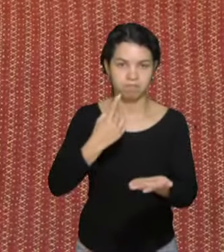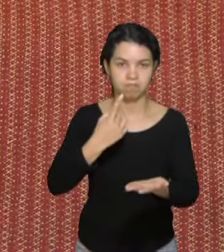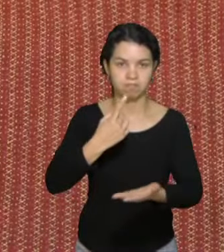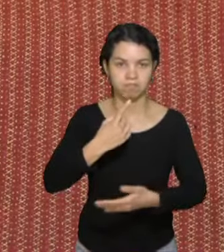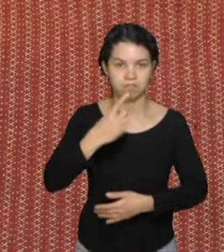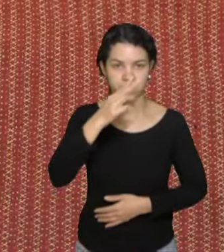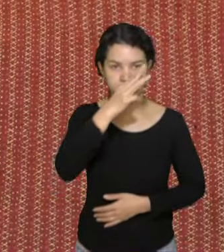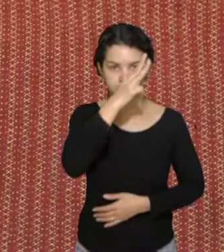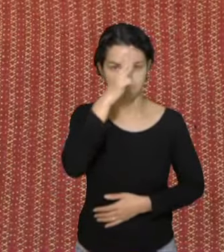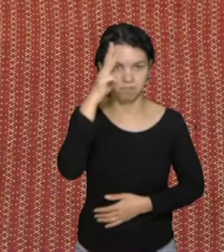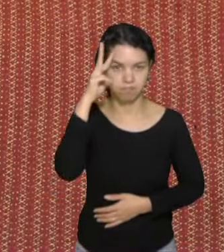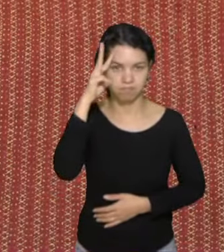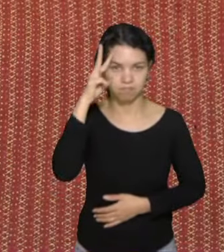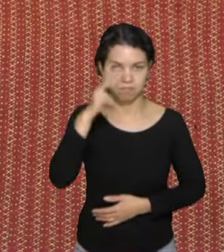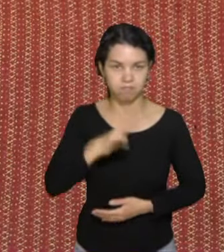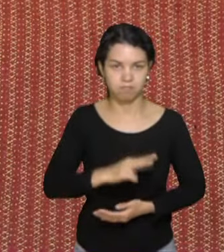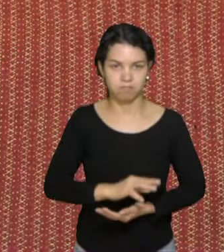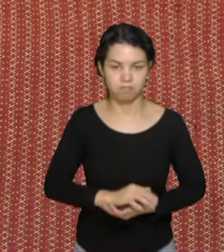moções.